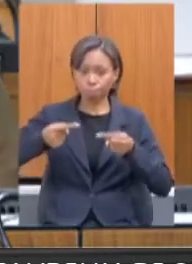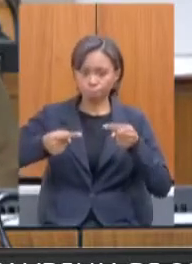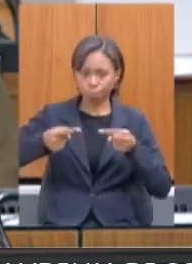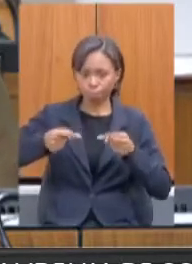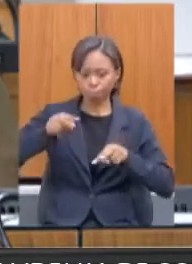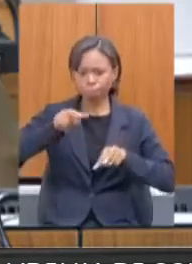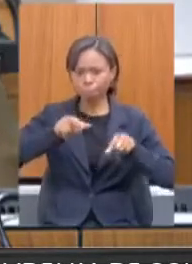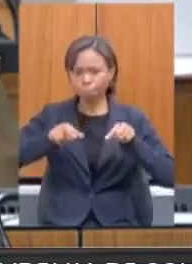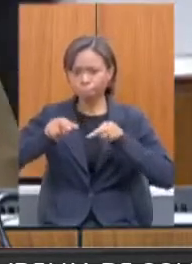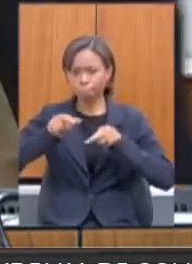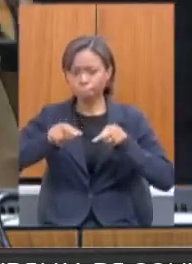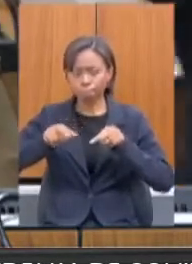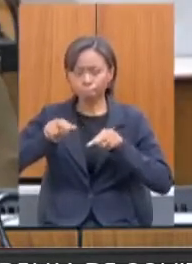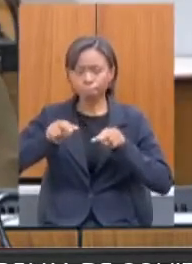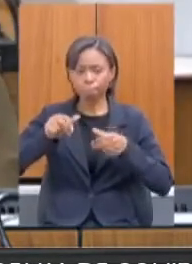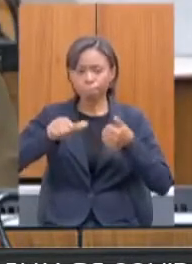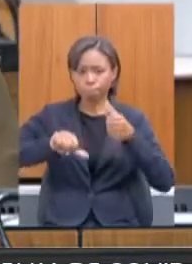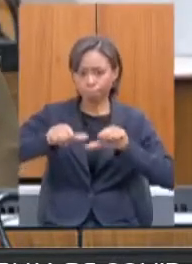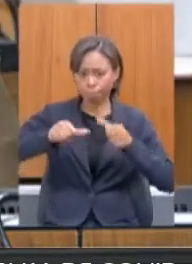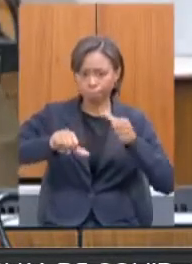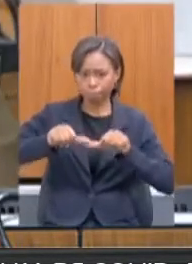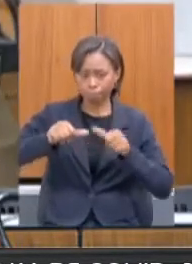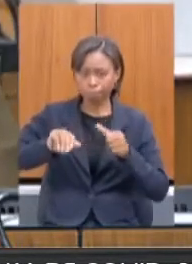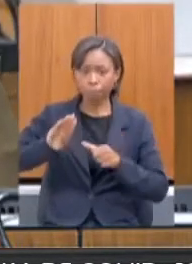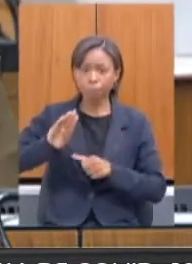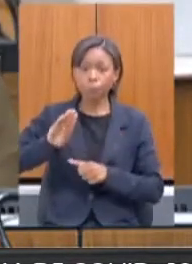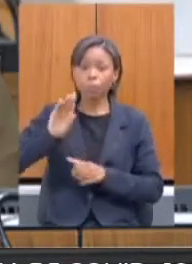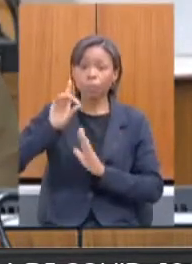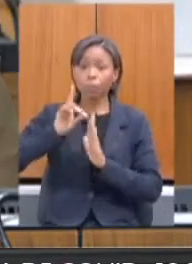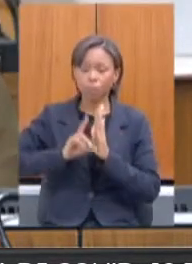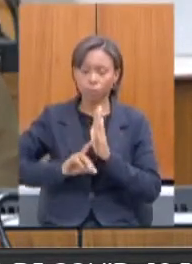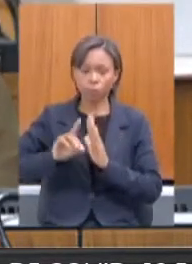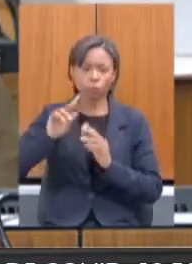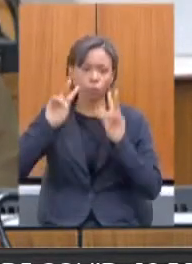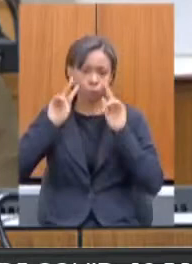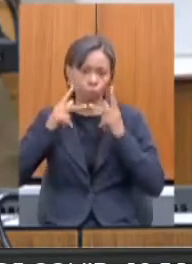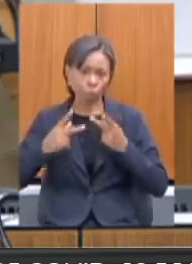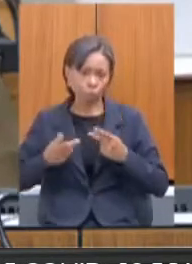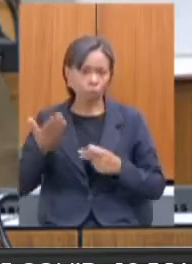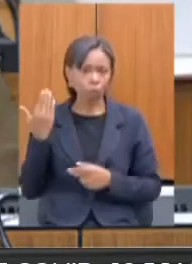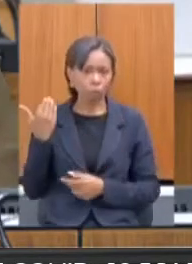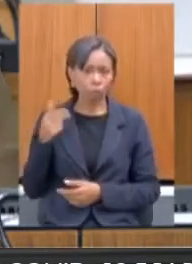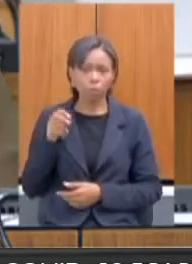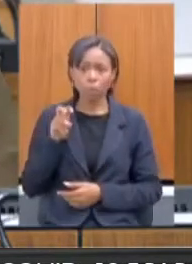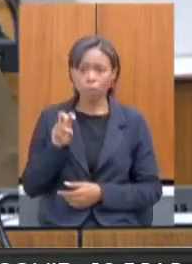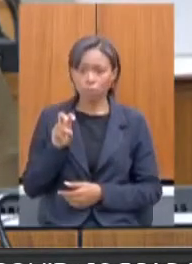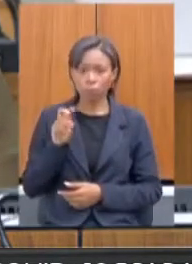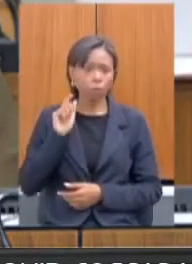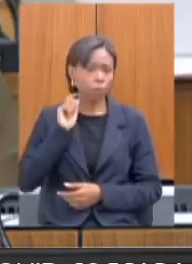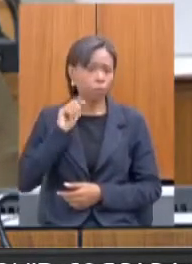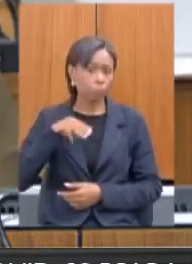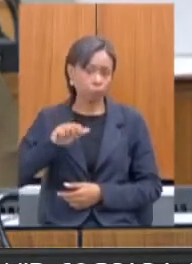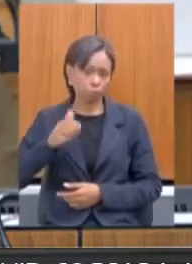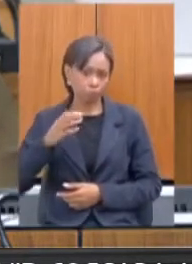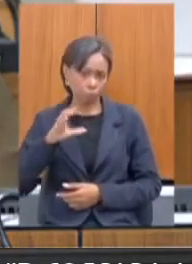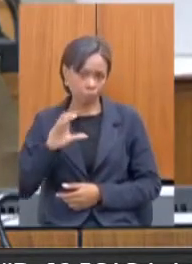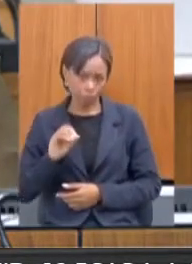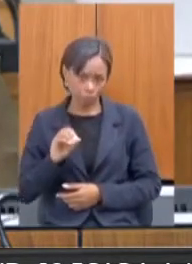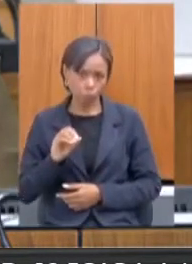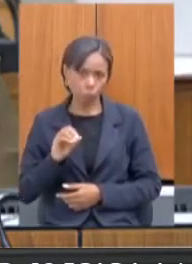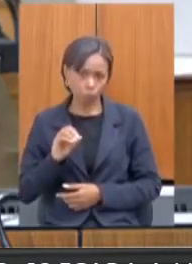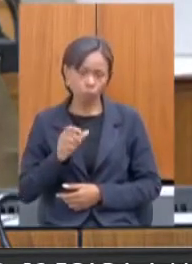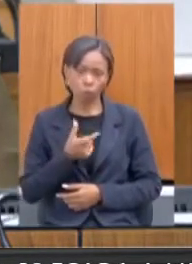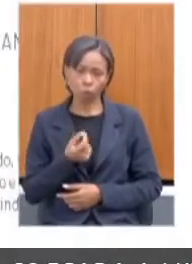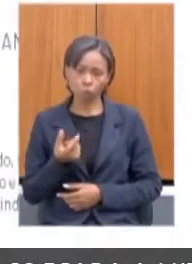humanos. Foi lançado no dia 5 de 3 de 2020. Ele já teve 91